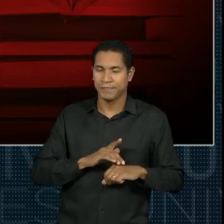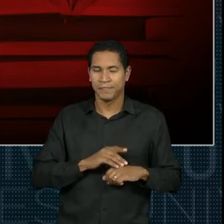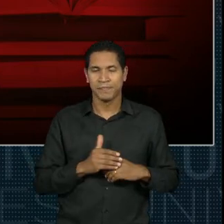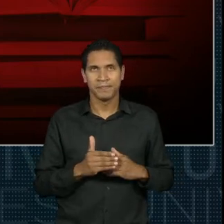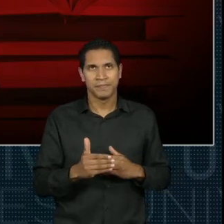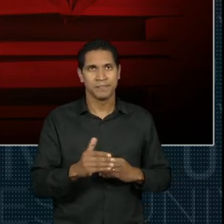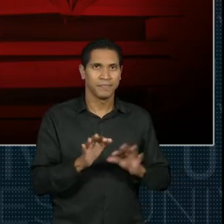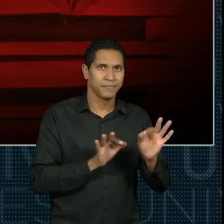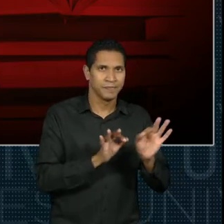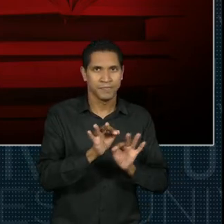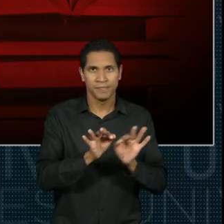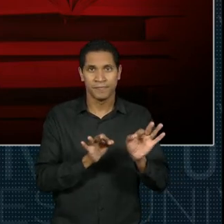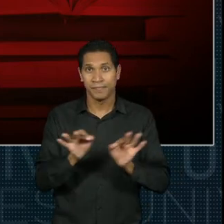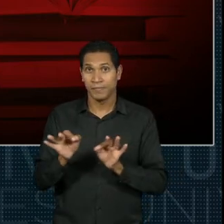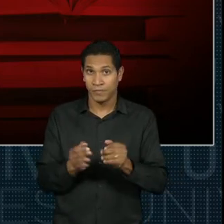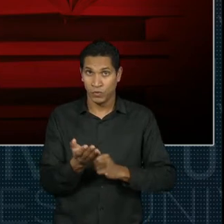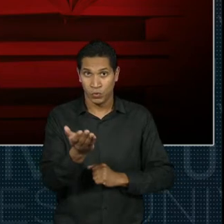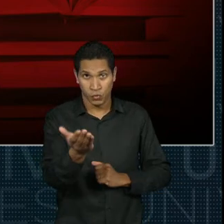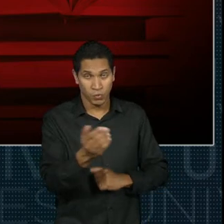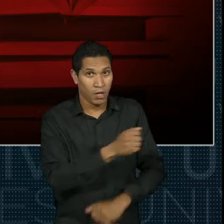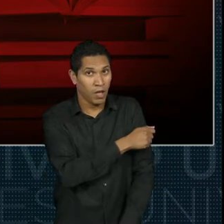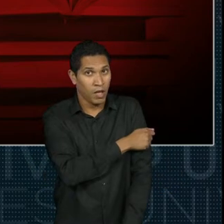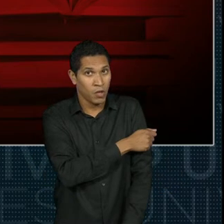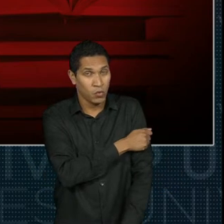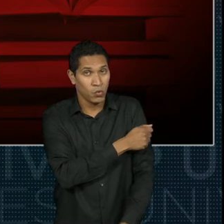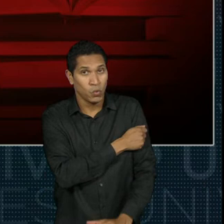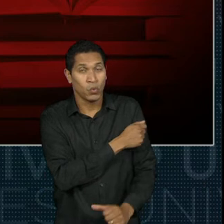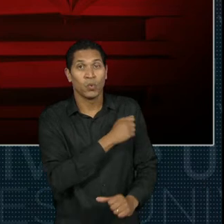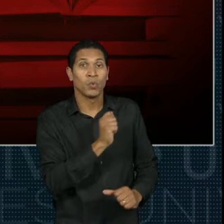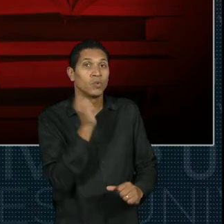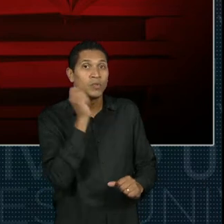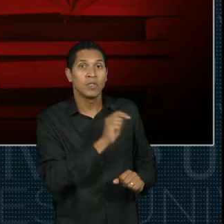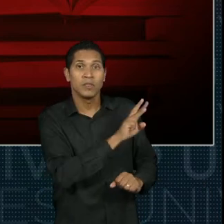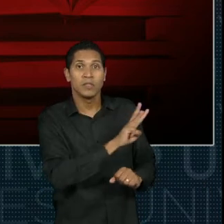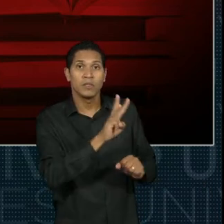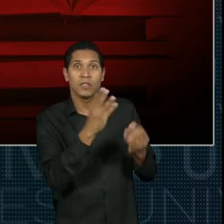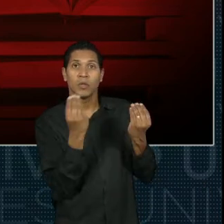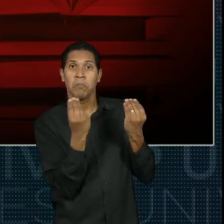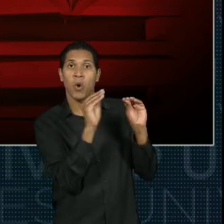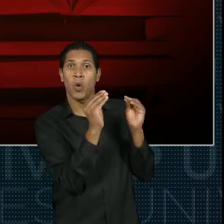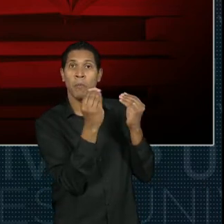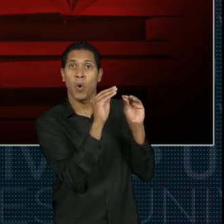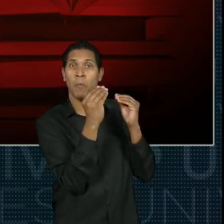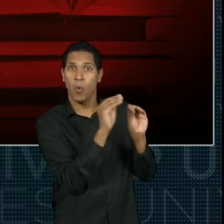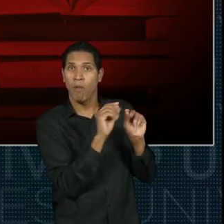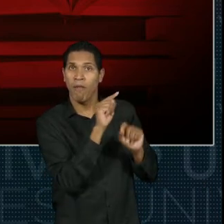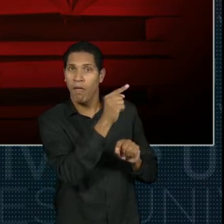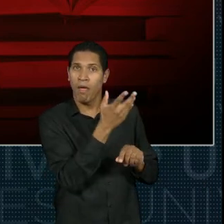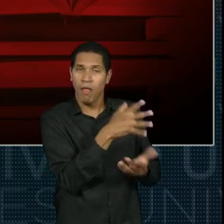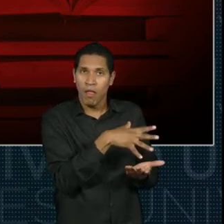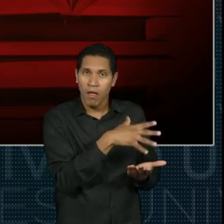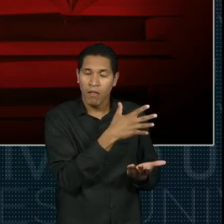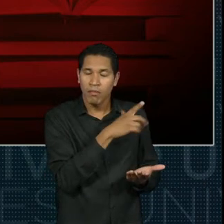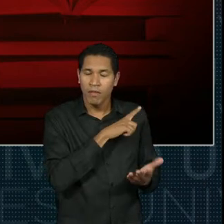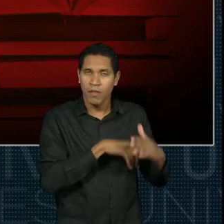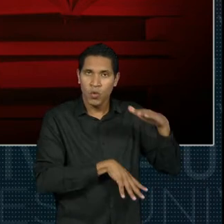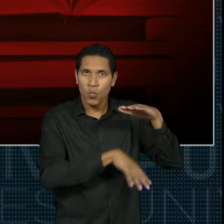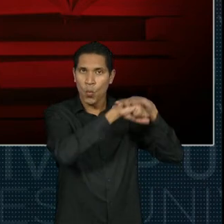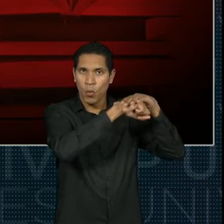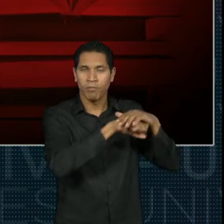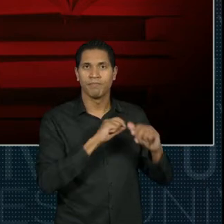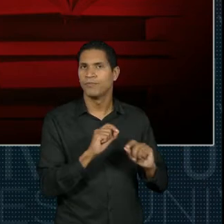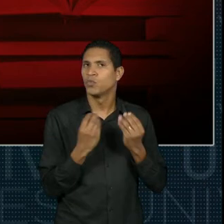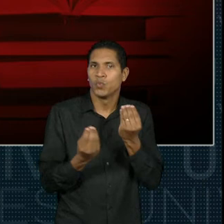a organização do aluno para postar essa documentação, o que o aluno tem que fazer em relação à certificação